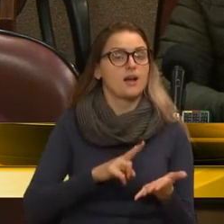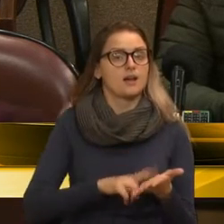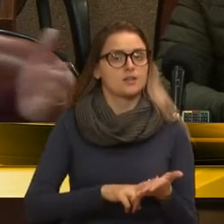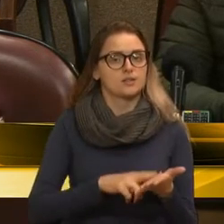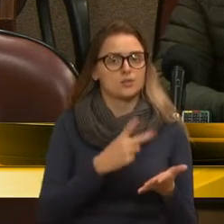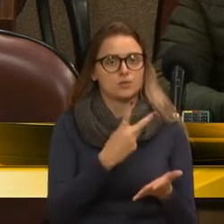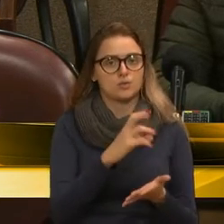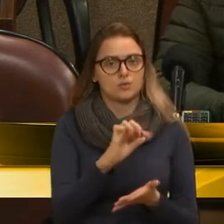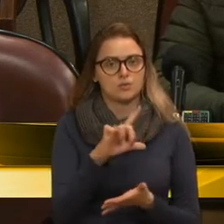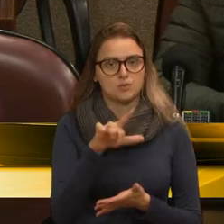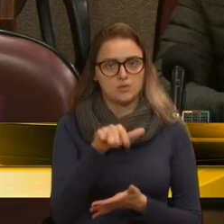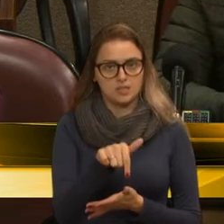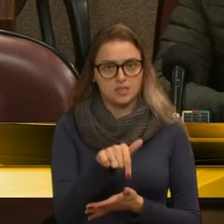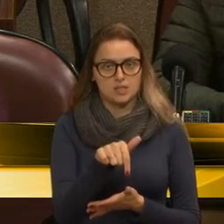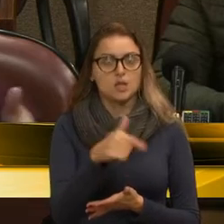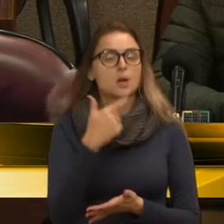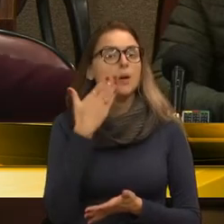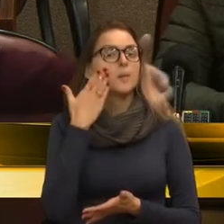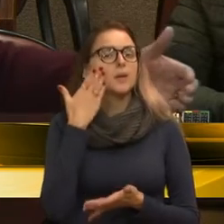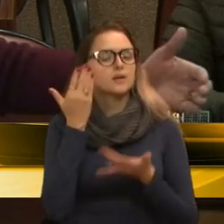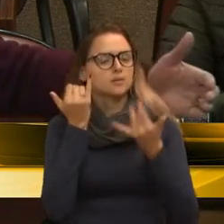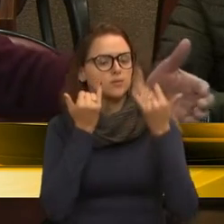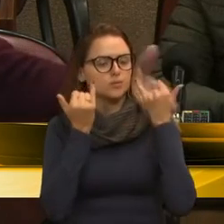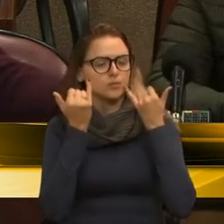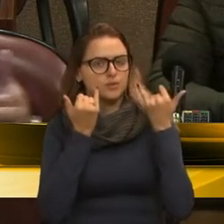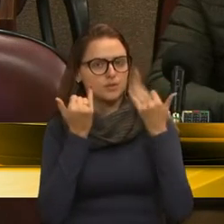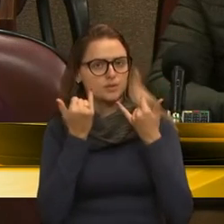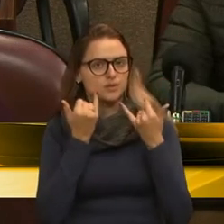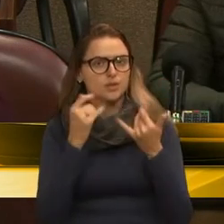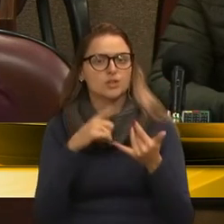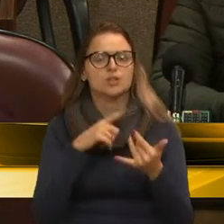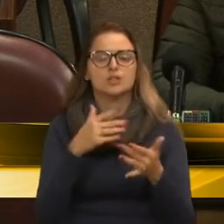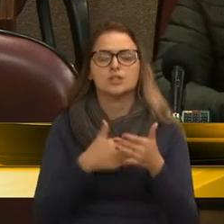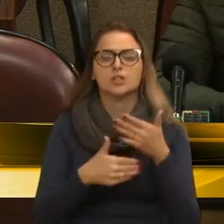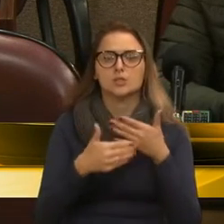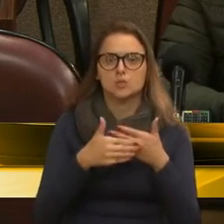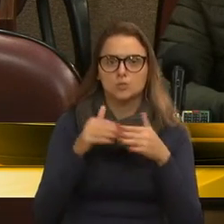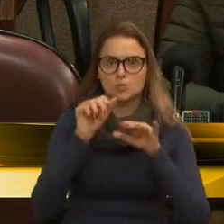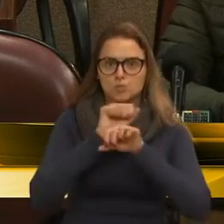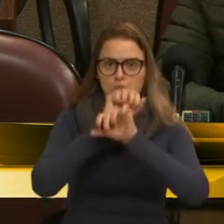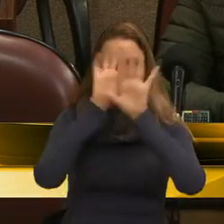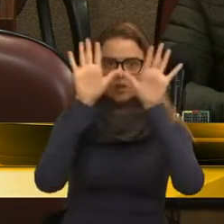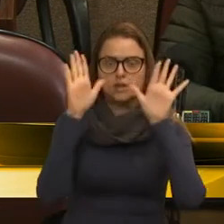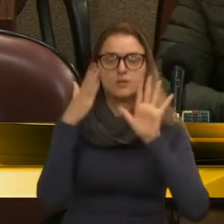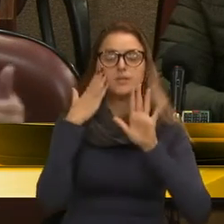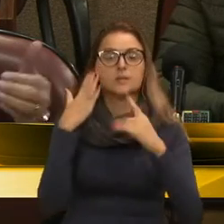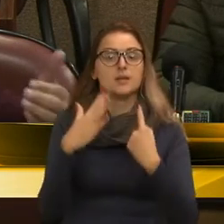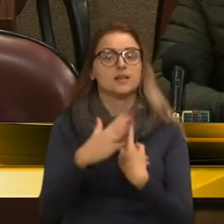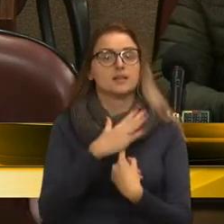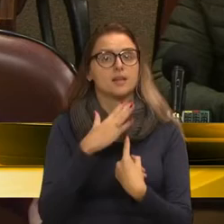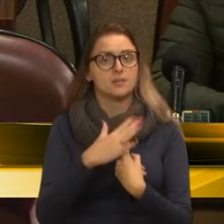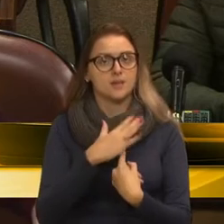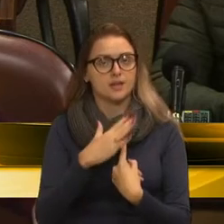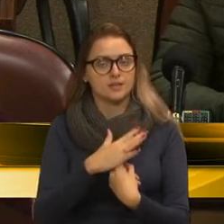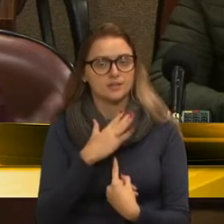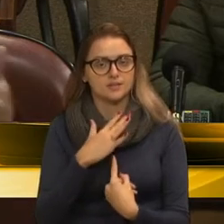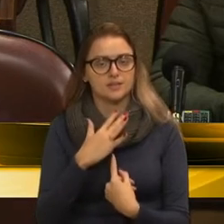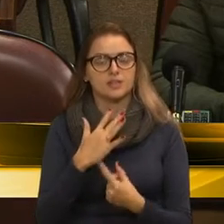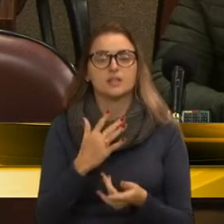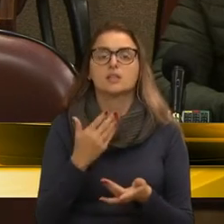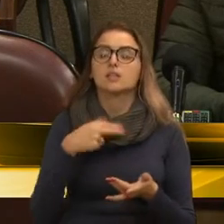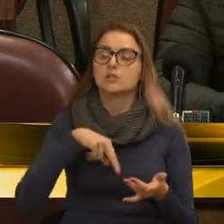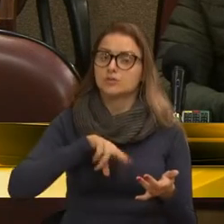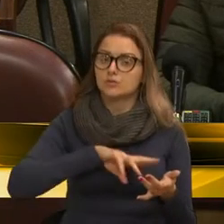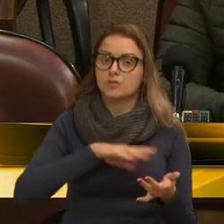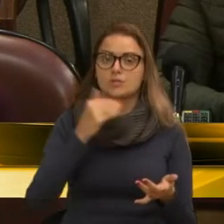pé e também de ter todos os esclarecimentos da nossa demanda, nós compreendemos que